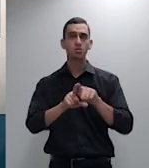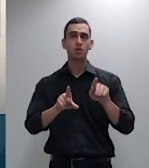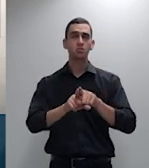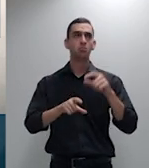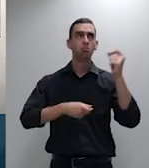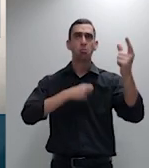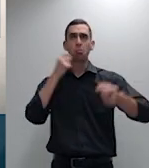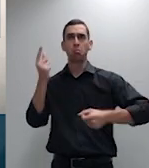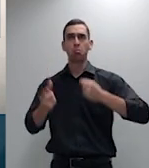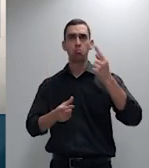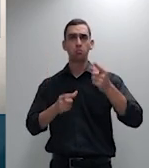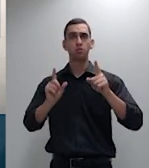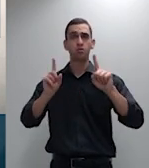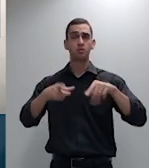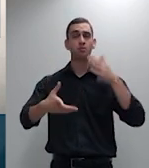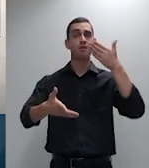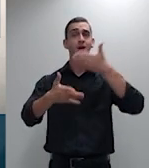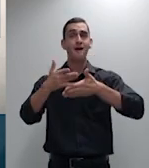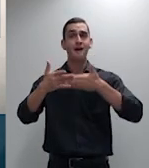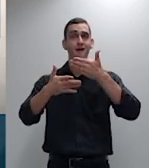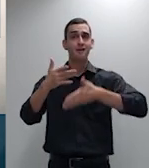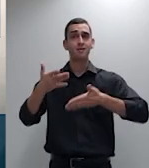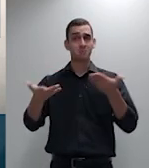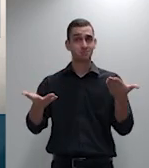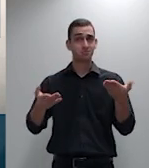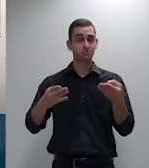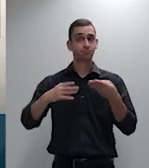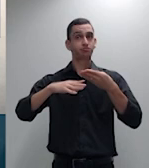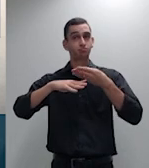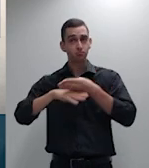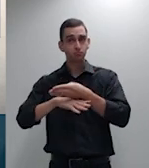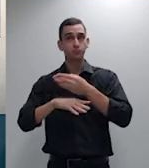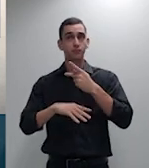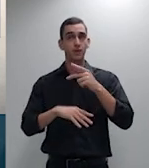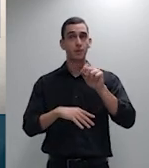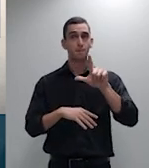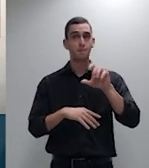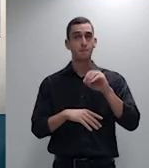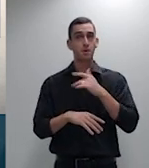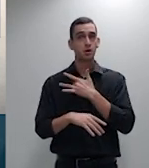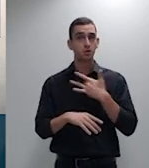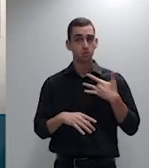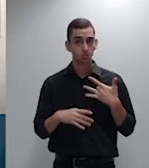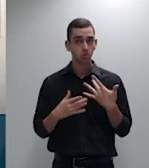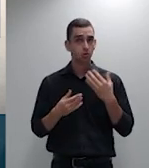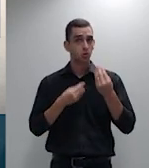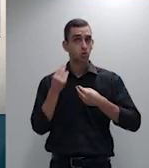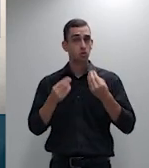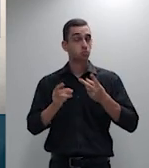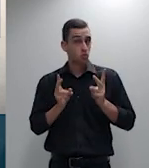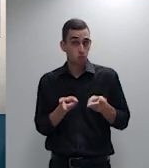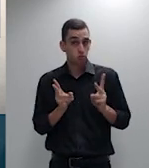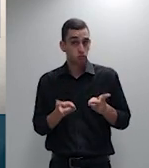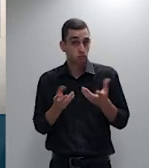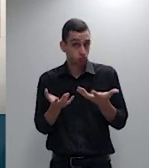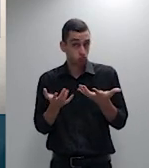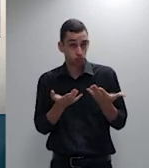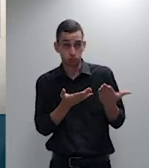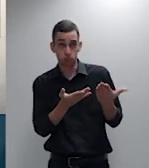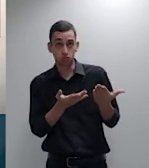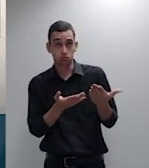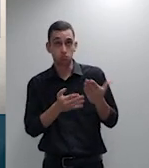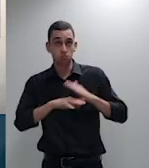do participante a sua continuidade no plano de saúde se é certo que nós estamos falando de um plano de saúde